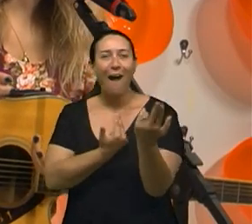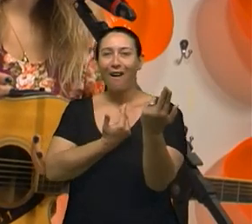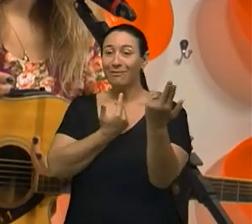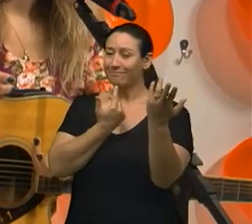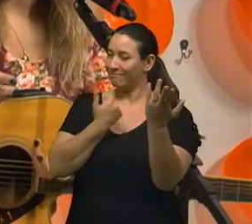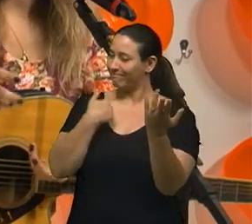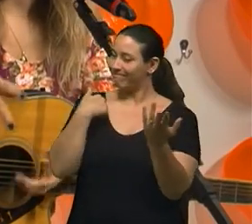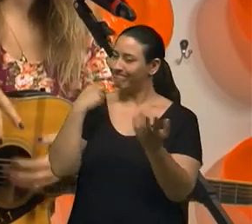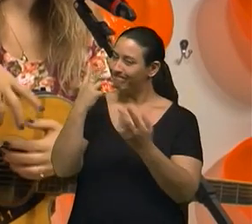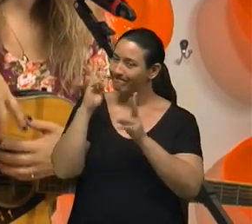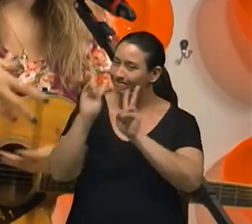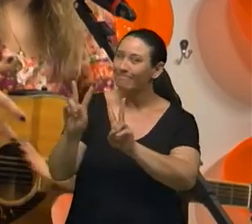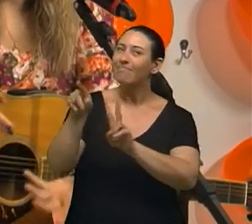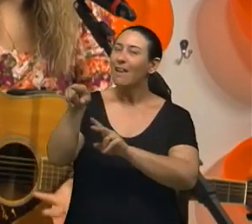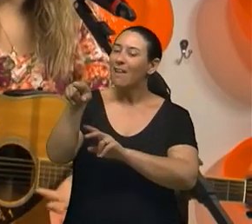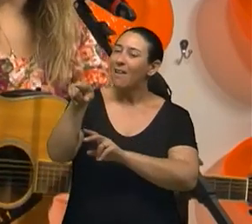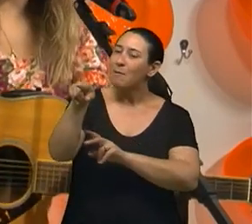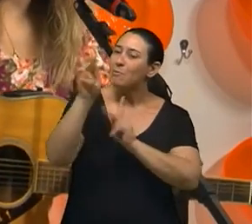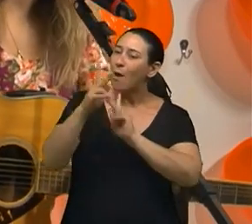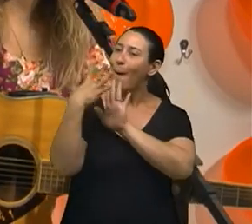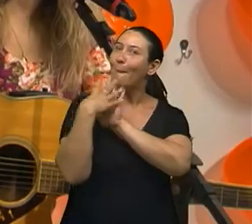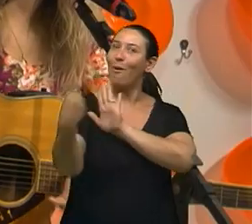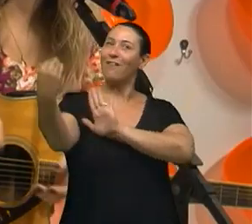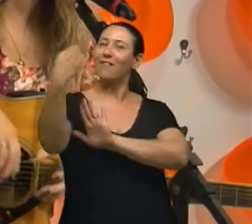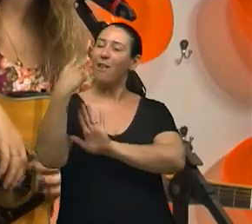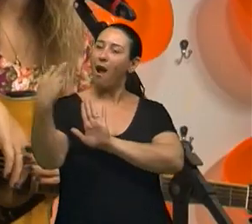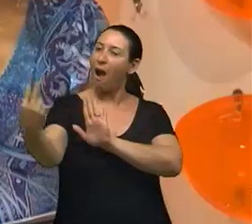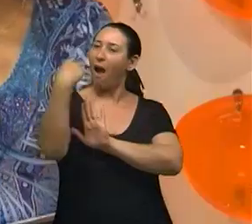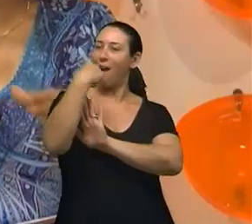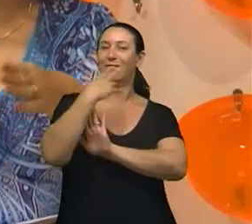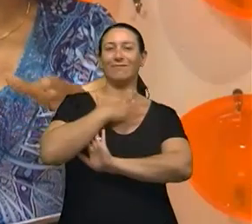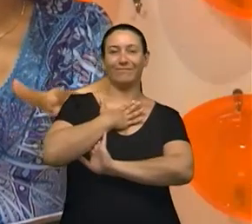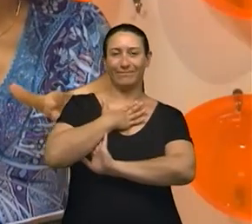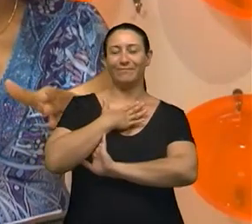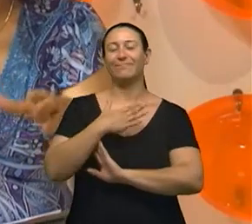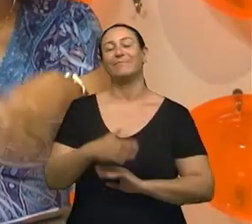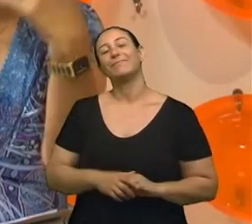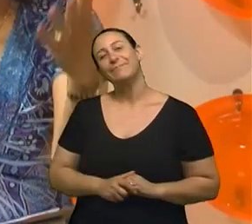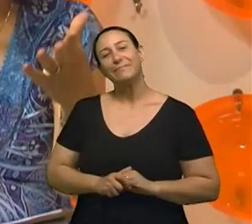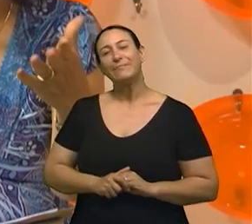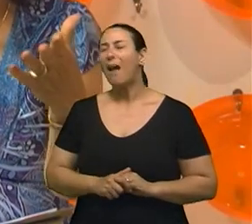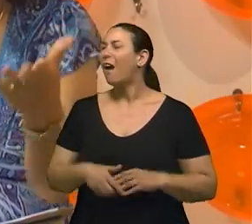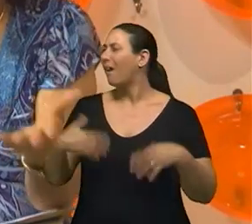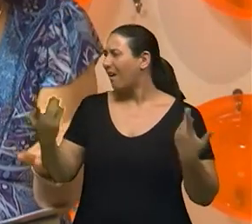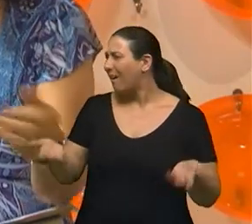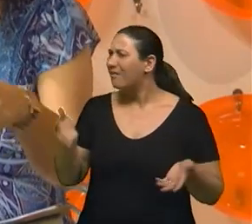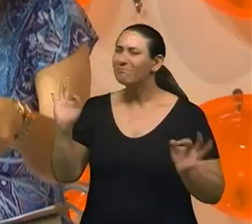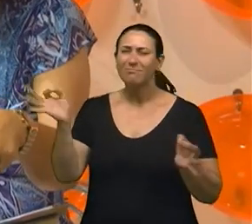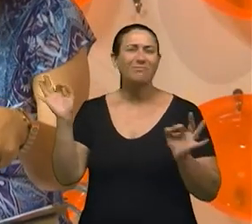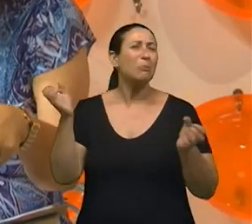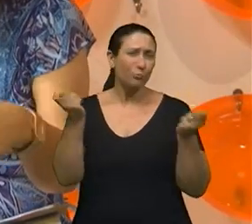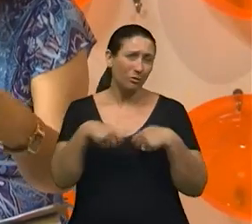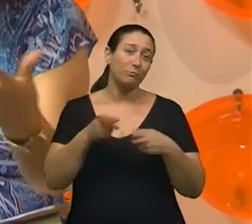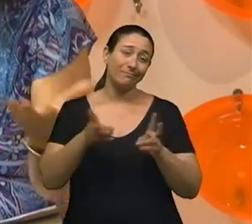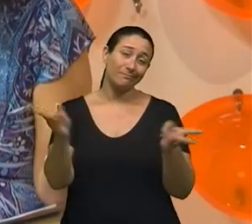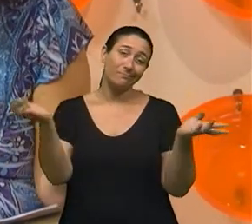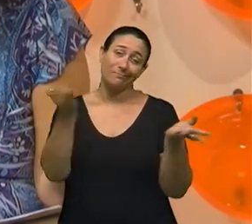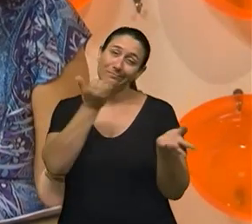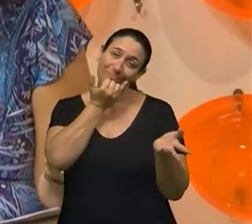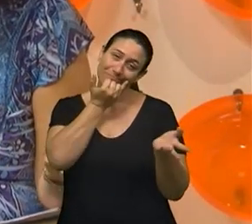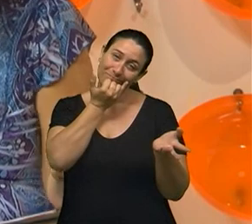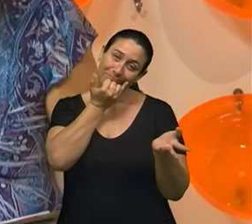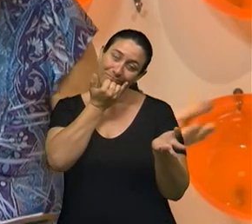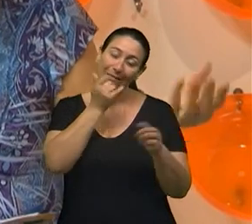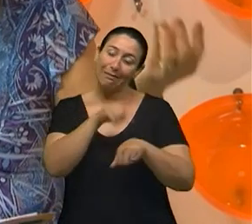pessoas. Porque elas, através da minha música, se realizam, de certa forma. Bom, a gente podia continuar aqui mais um programa, né? Não, mas nós temos horário, então o nosso